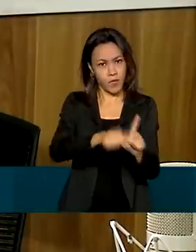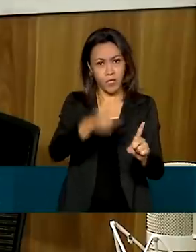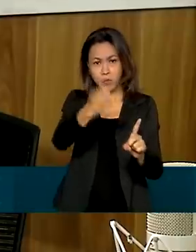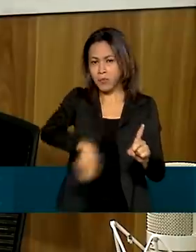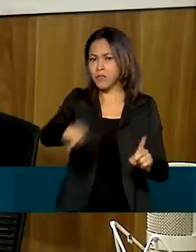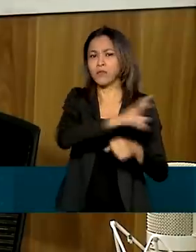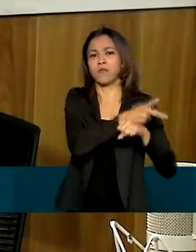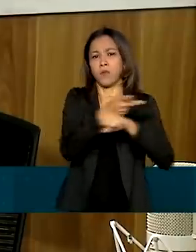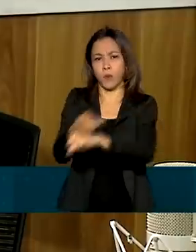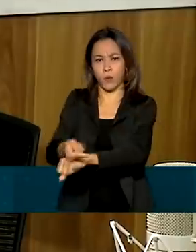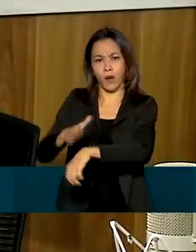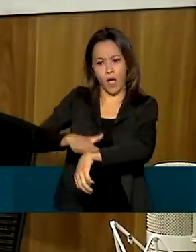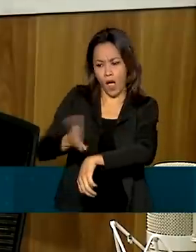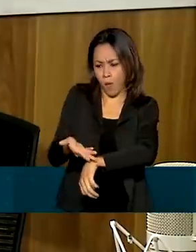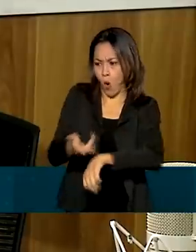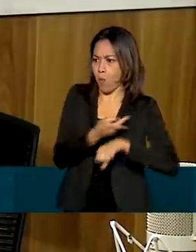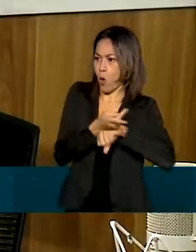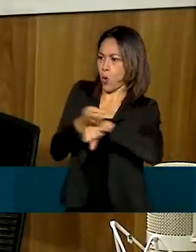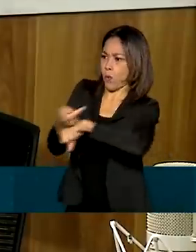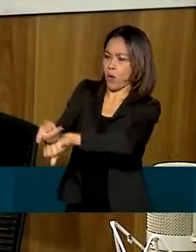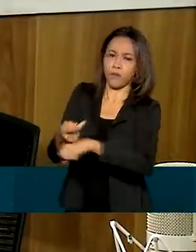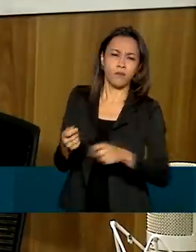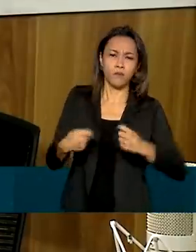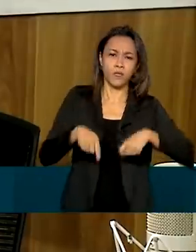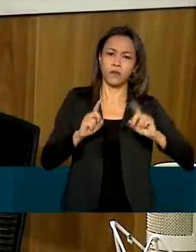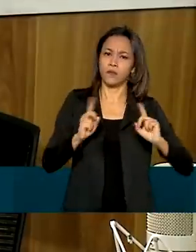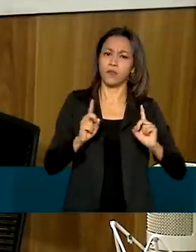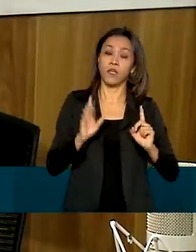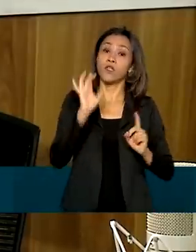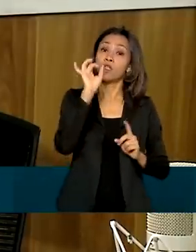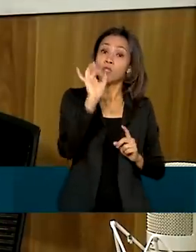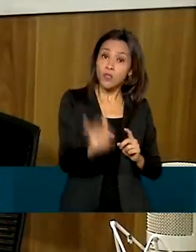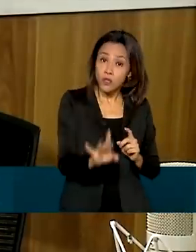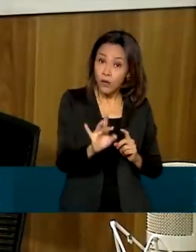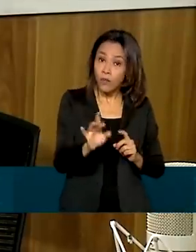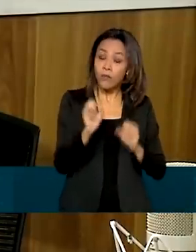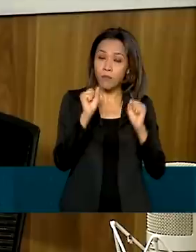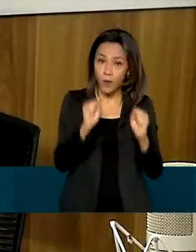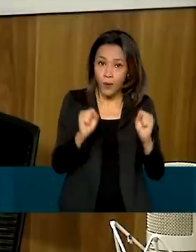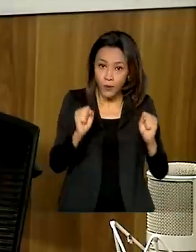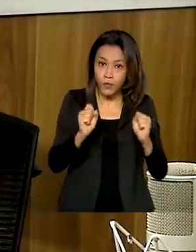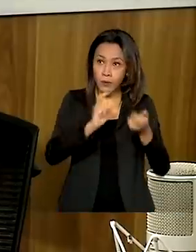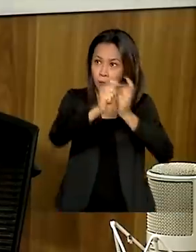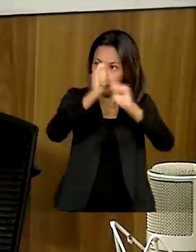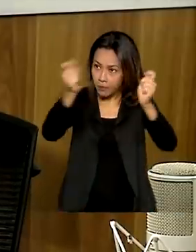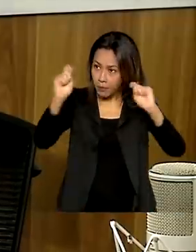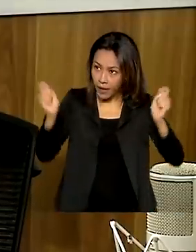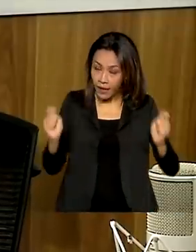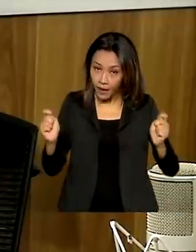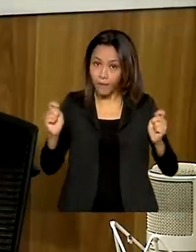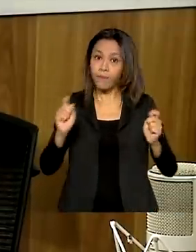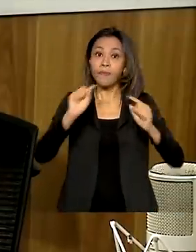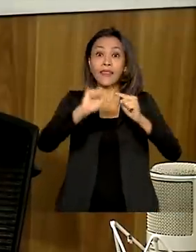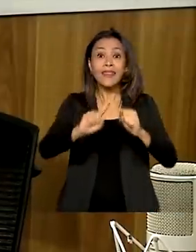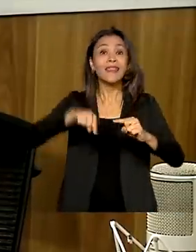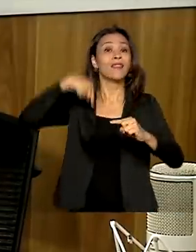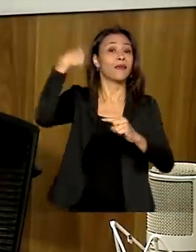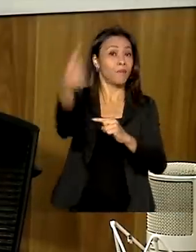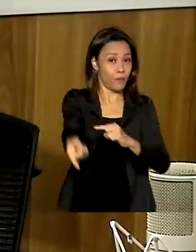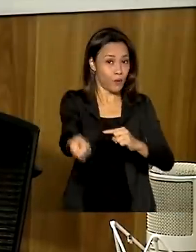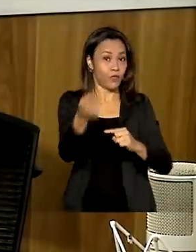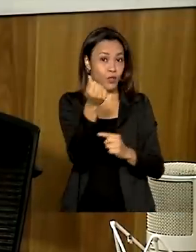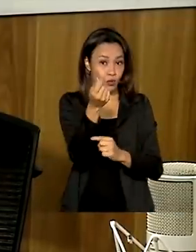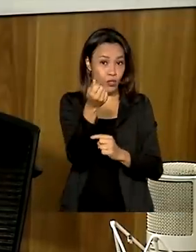Por quê? Porque você só pode consumir na internet, pagar contas, depois que o dinheiro for